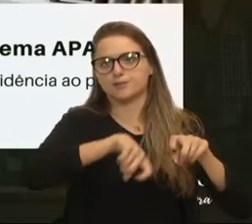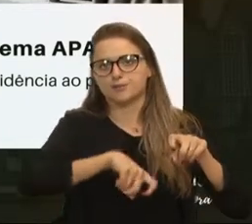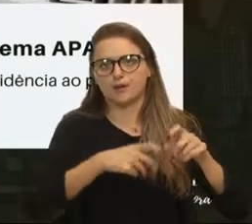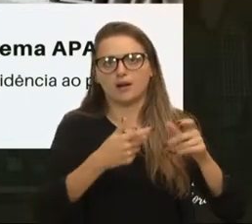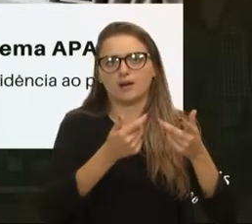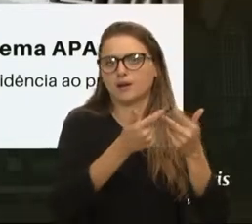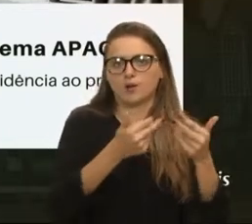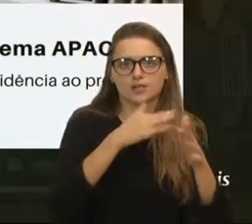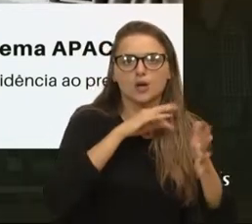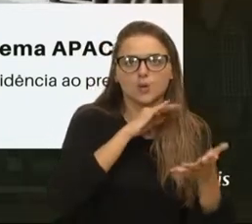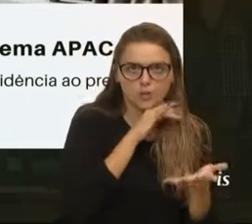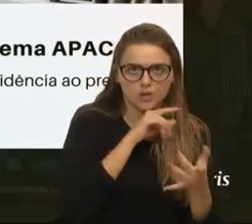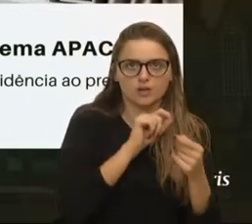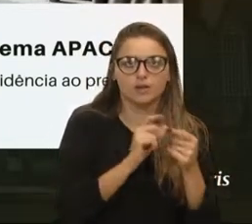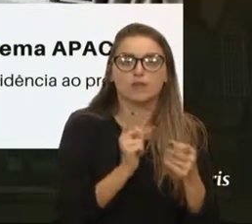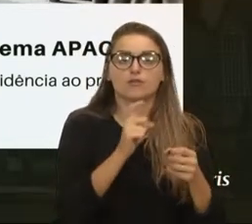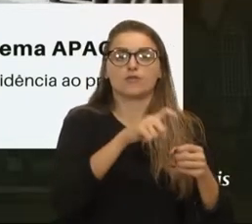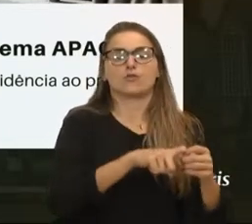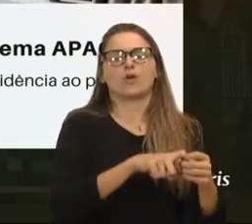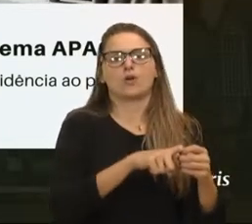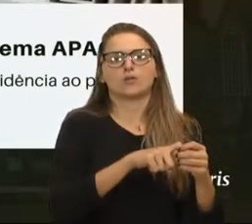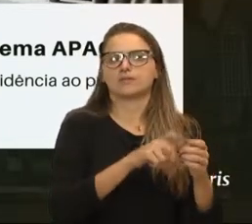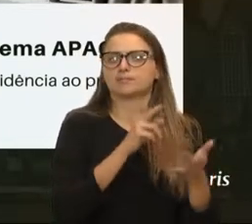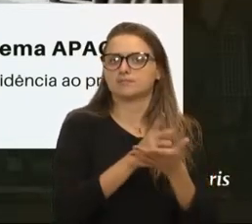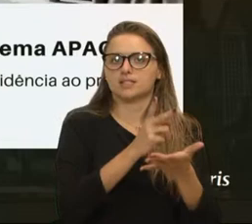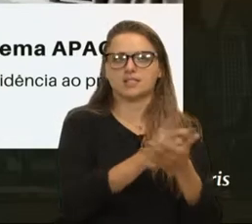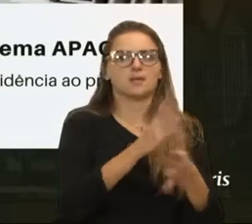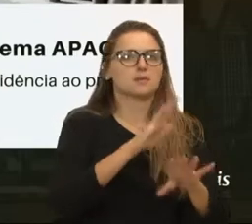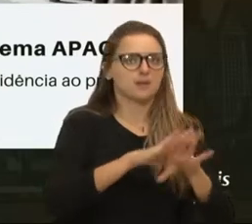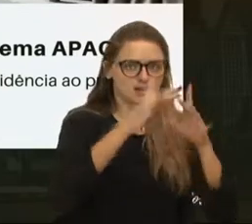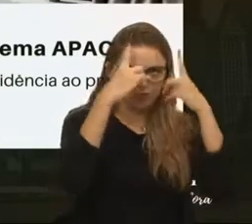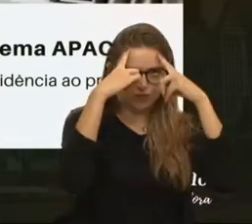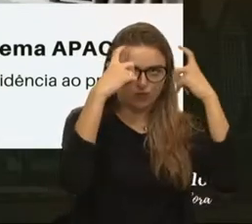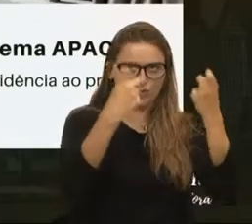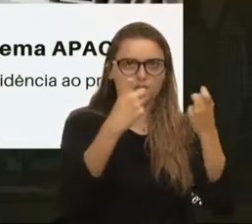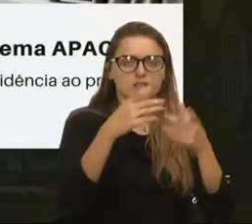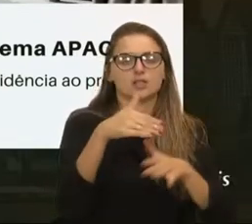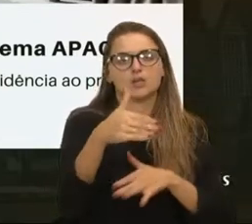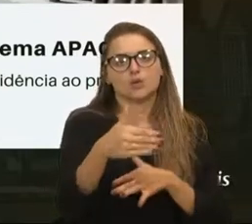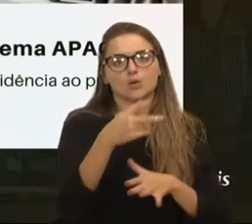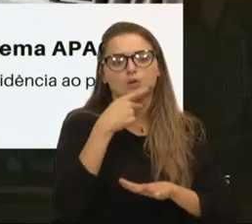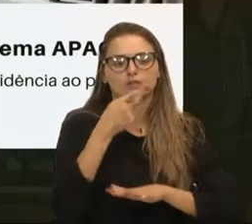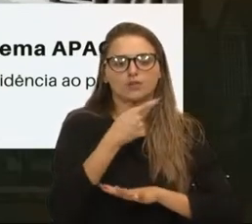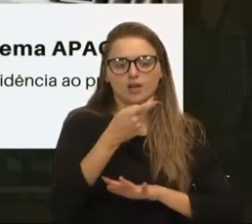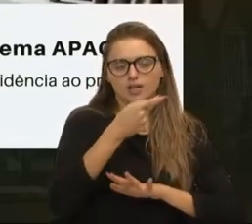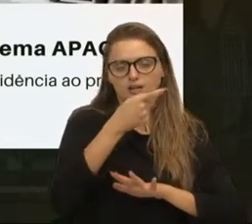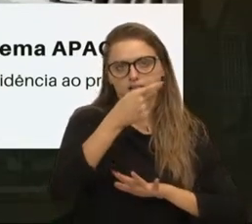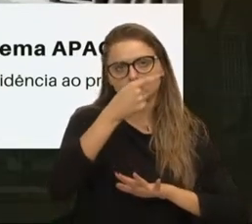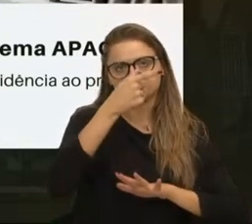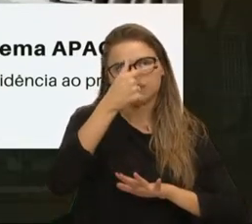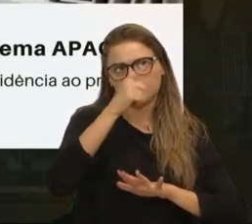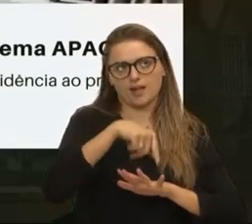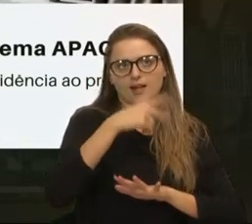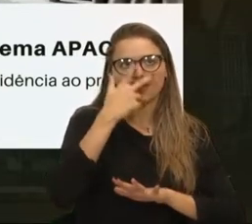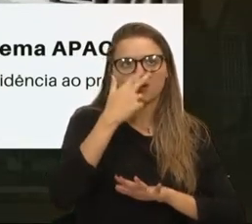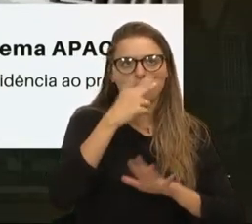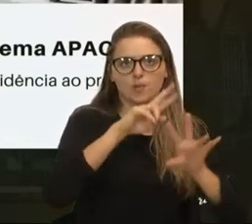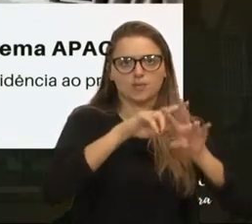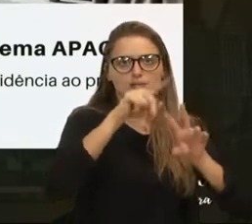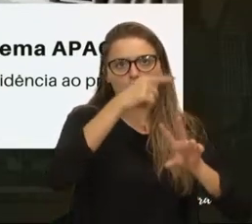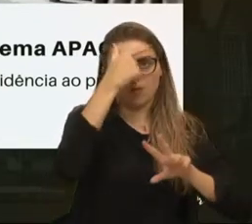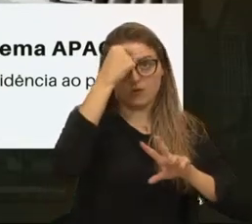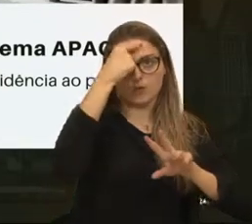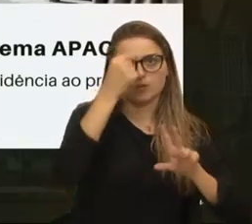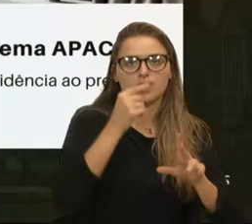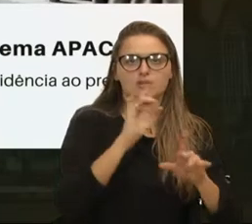uma situação cada vez mais violenta, quando nós chamamos de universidades do crime. E no